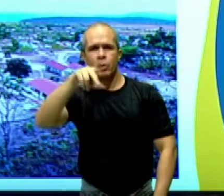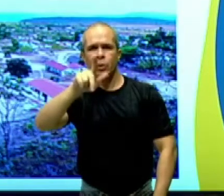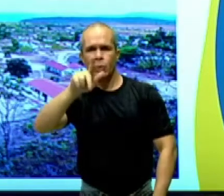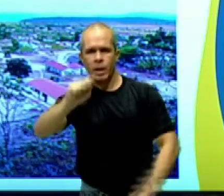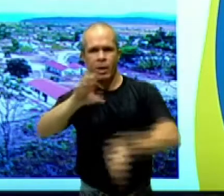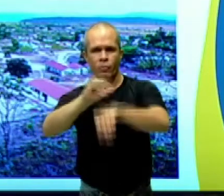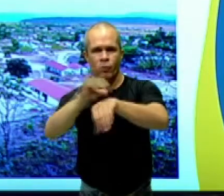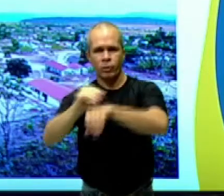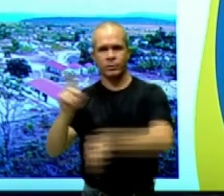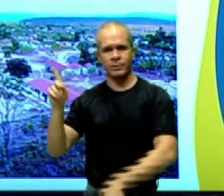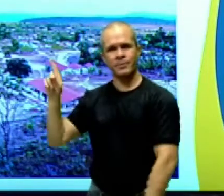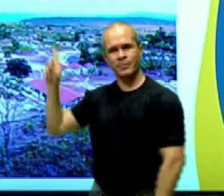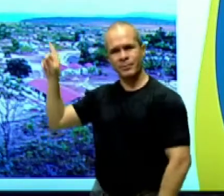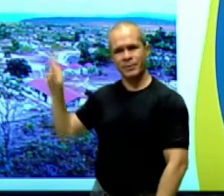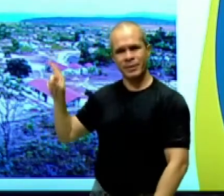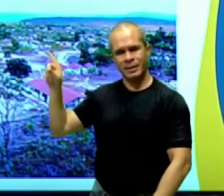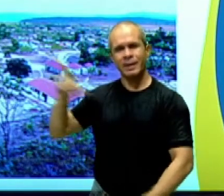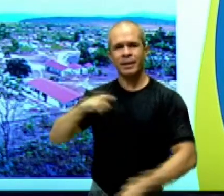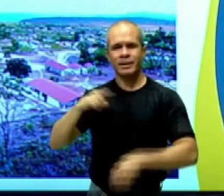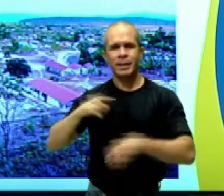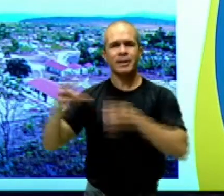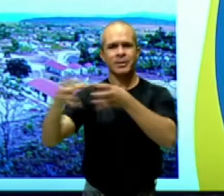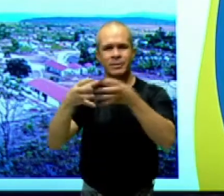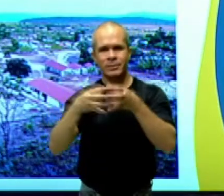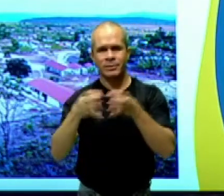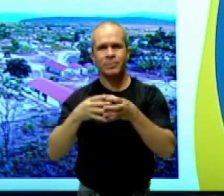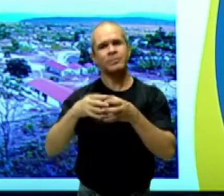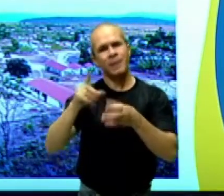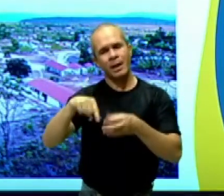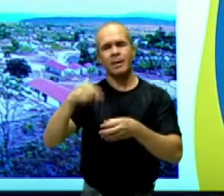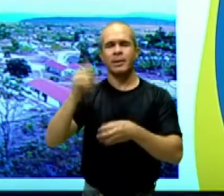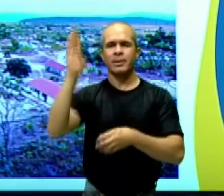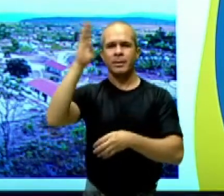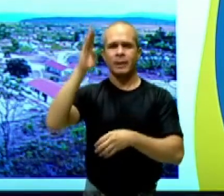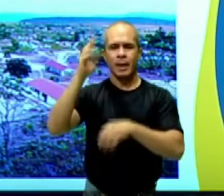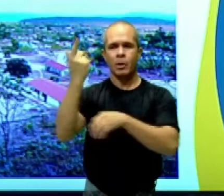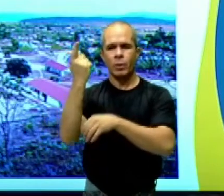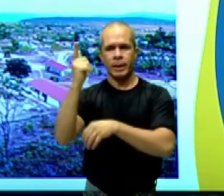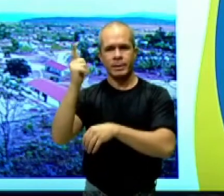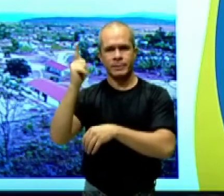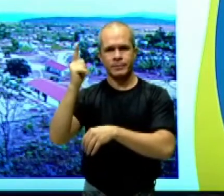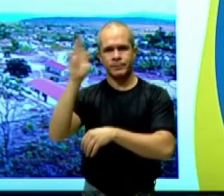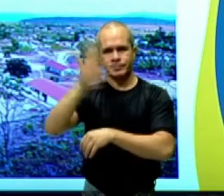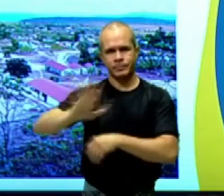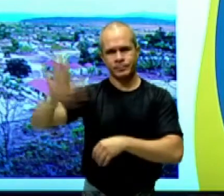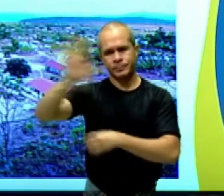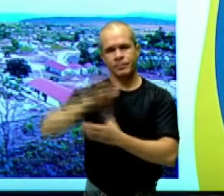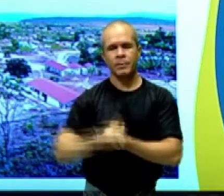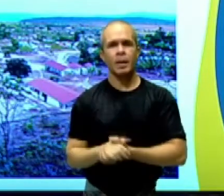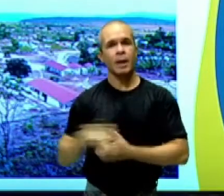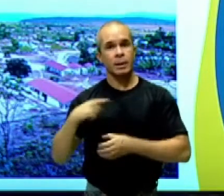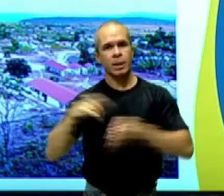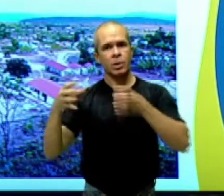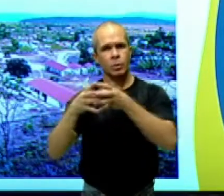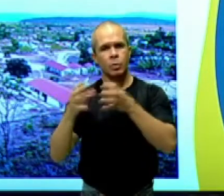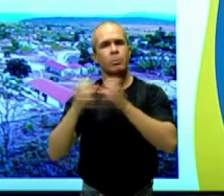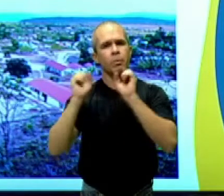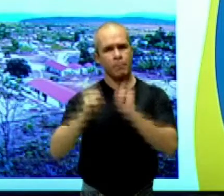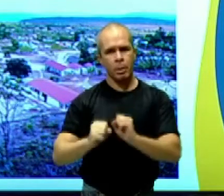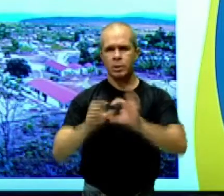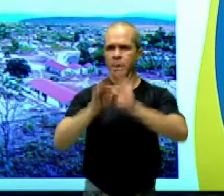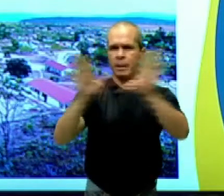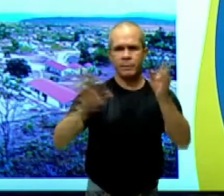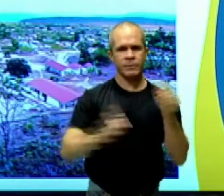várias comunidades dentro da região dos Calungas e algumas dessas comunidades já estão abertas para